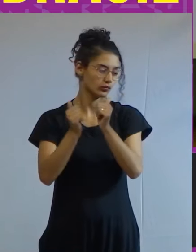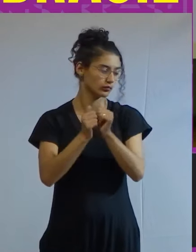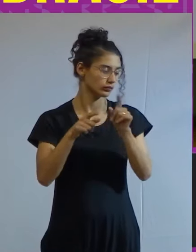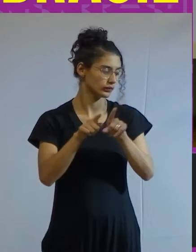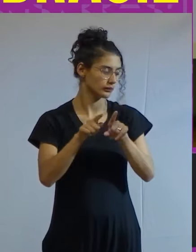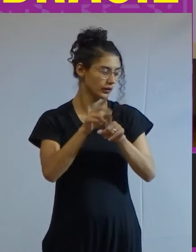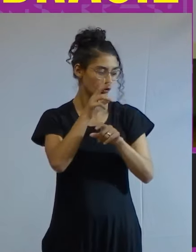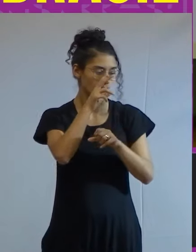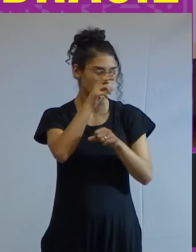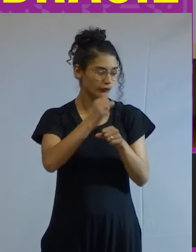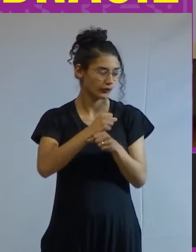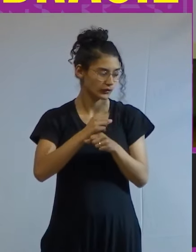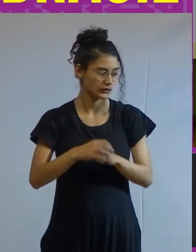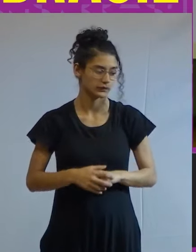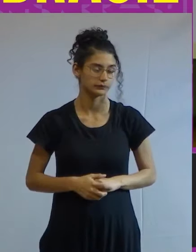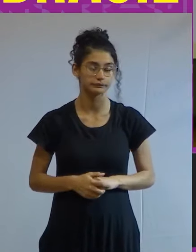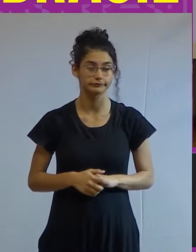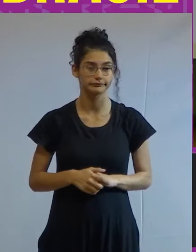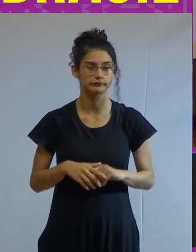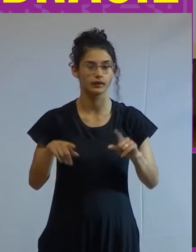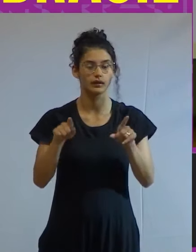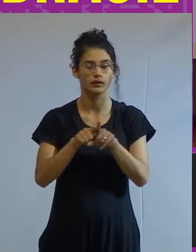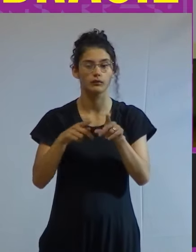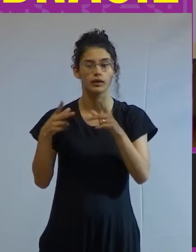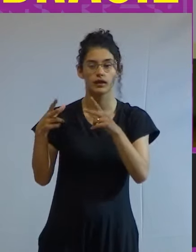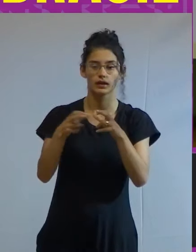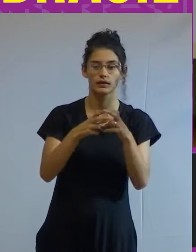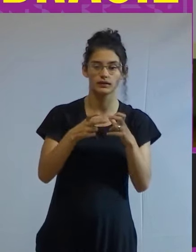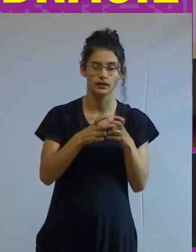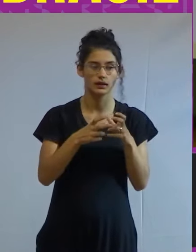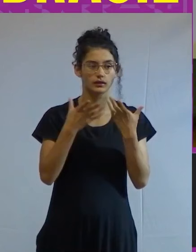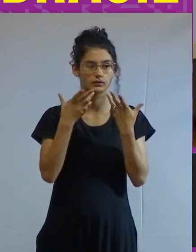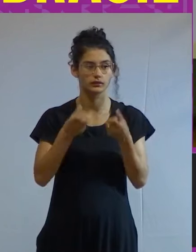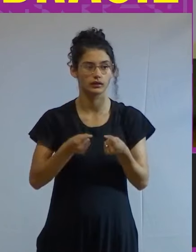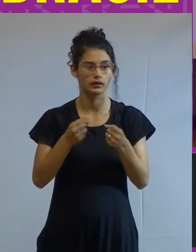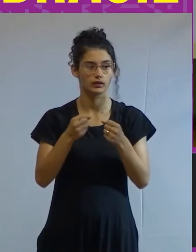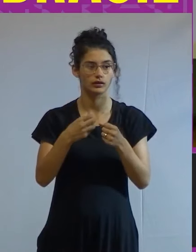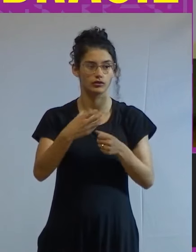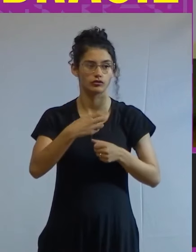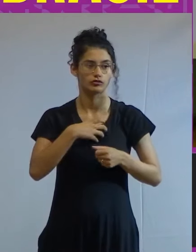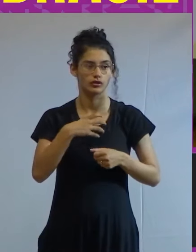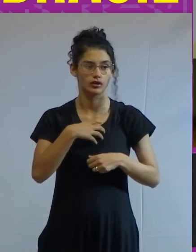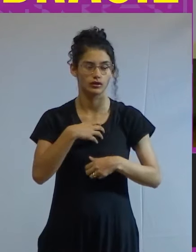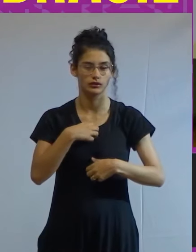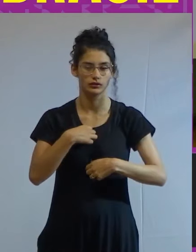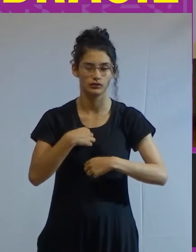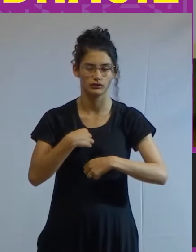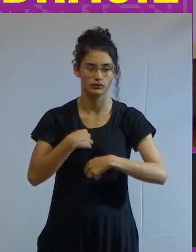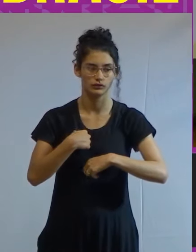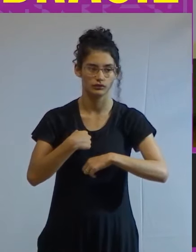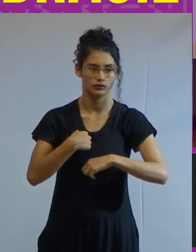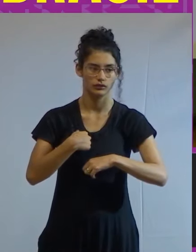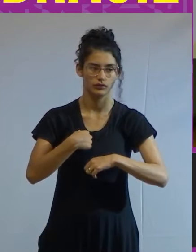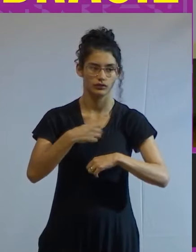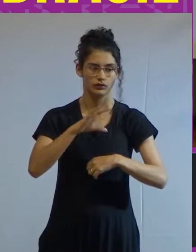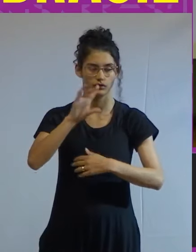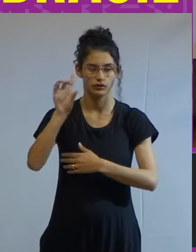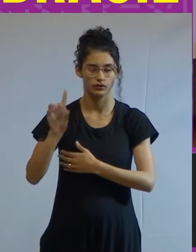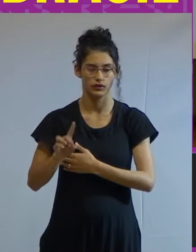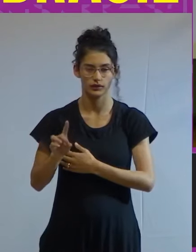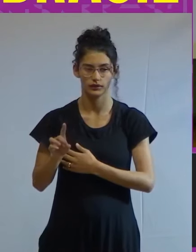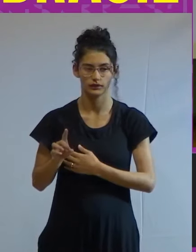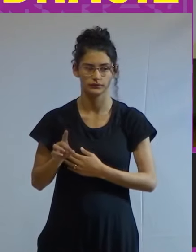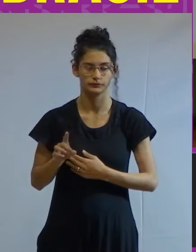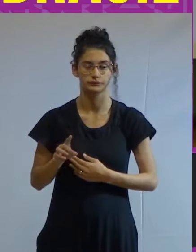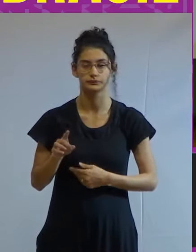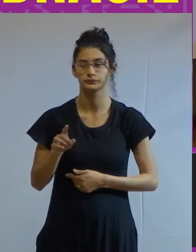forças que permita enfrentar de fato essa ameaça da extrema direita e